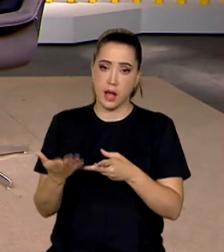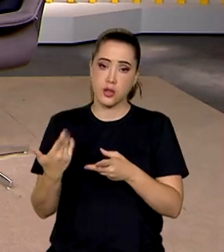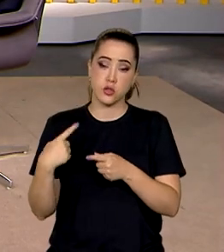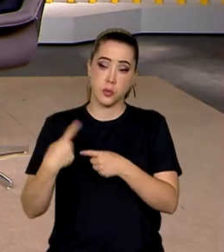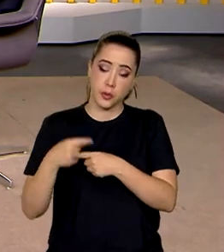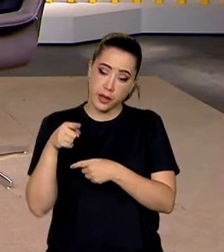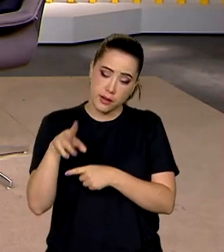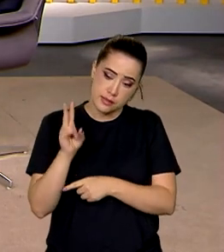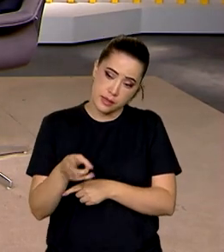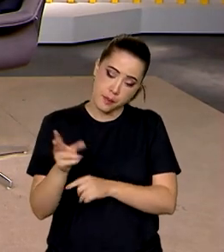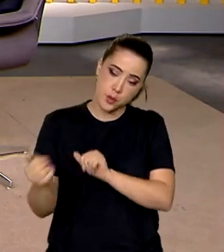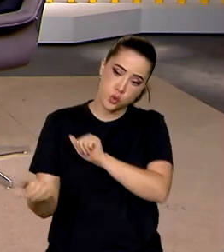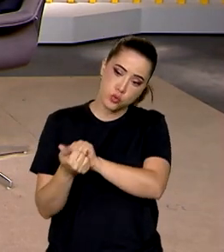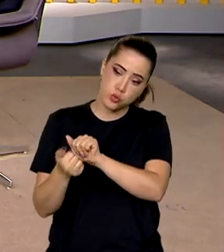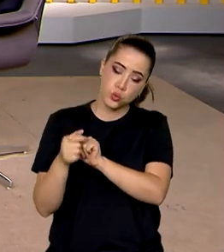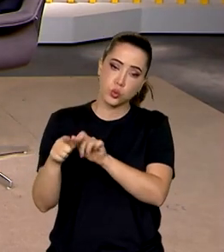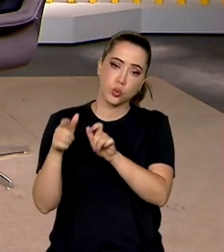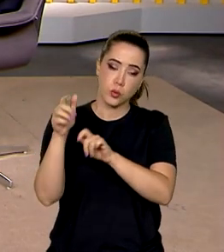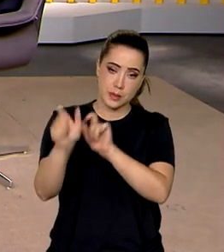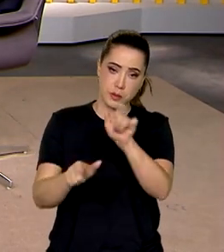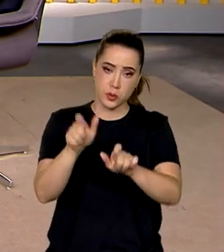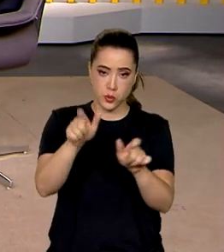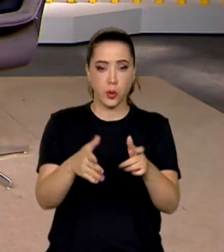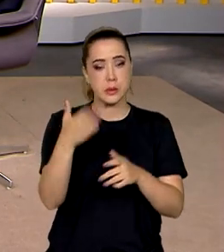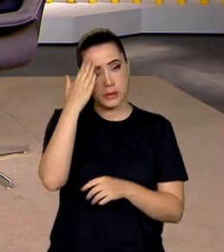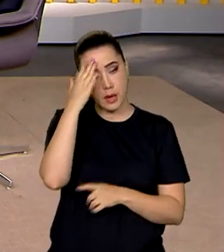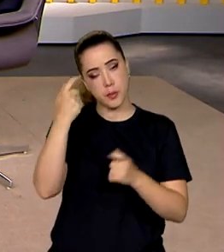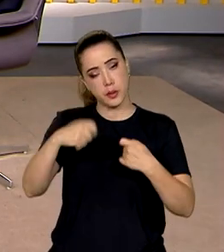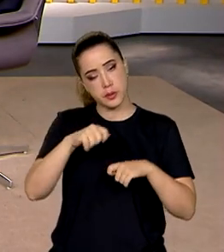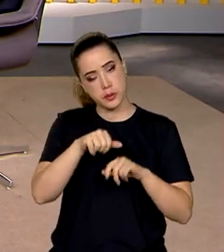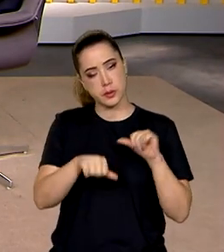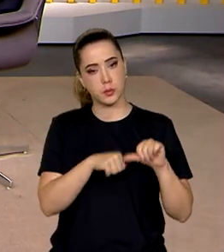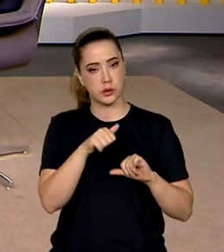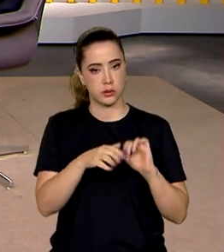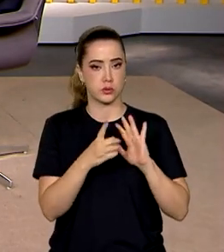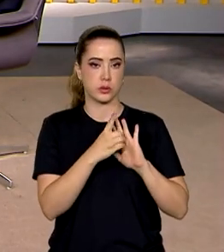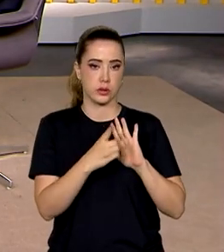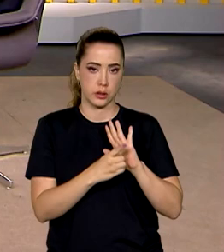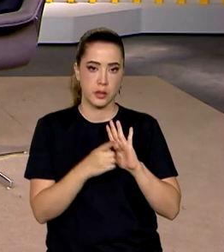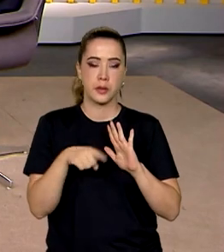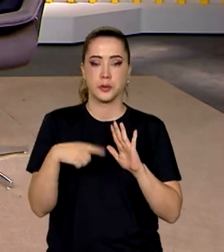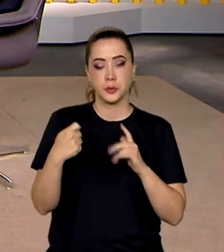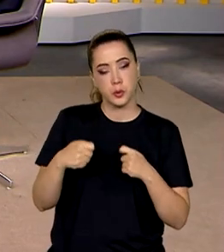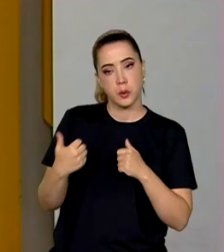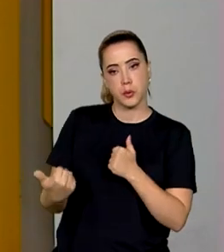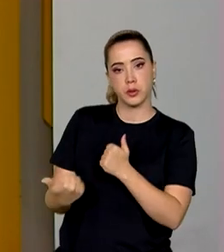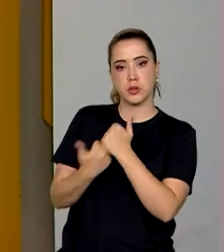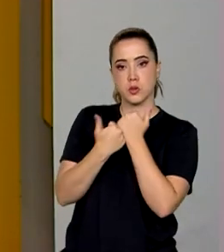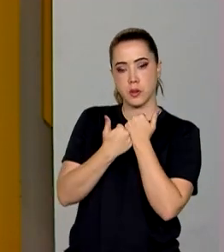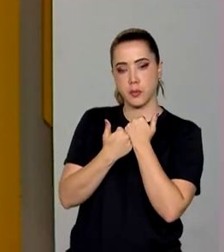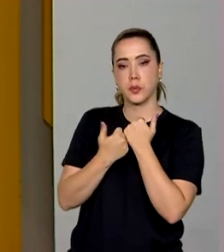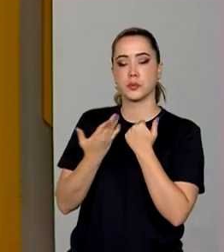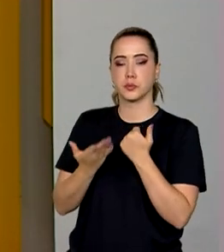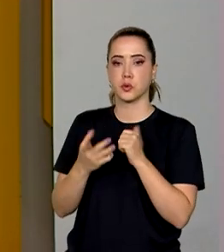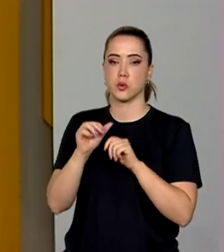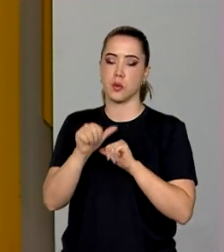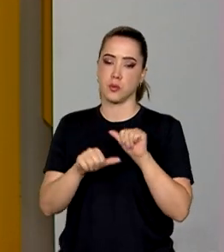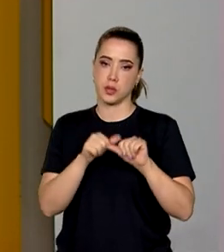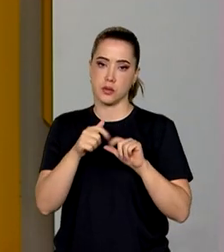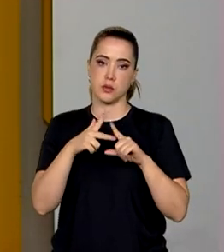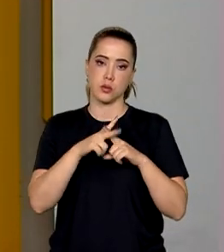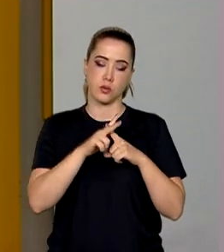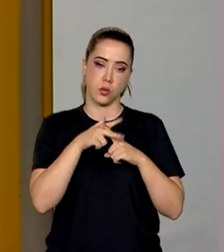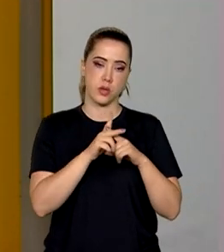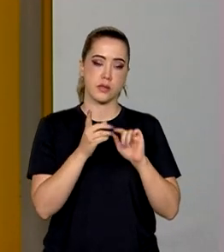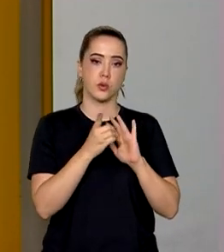na lida concreta, né? Lá na ponta. Sim. Então, a gente gostaria muito de ter essa contribuição qualificada na revisão do decreto do MIROSC. E uma